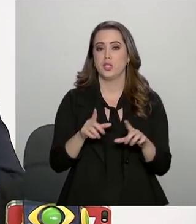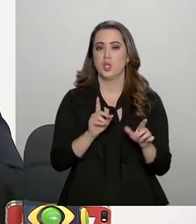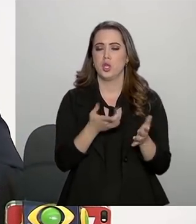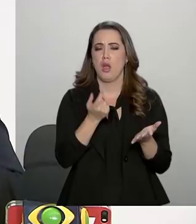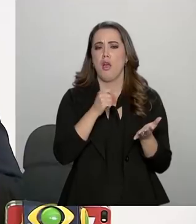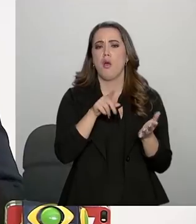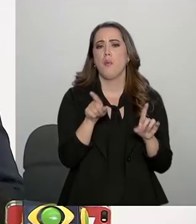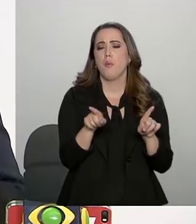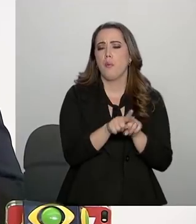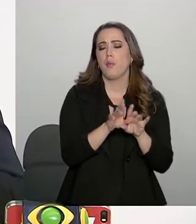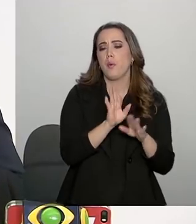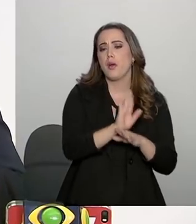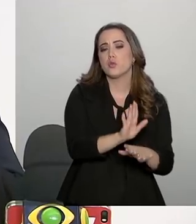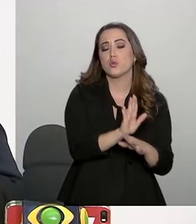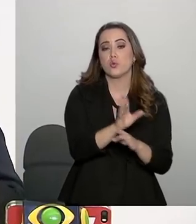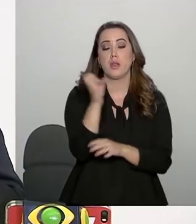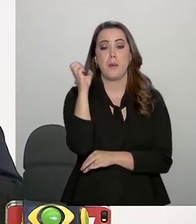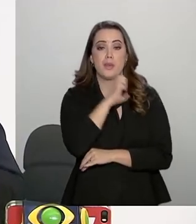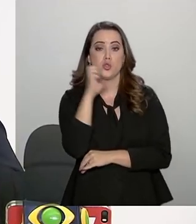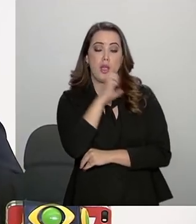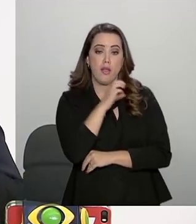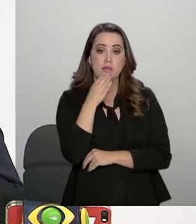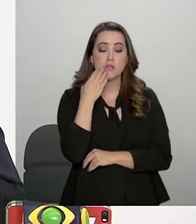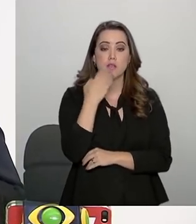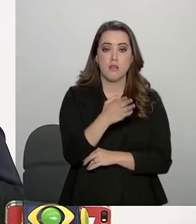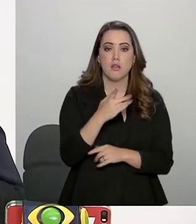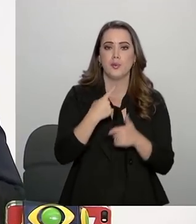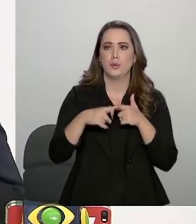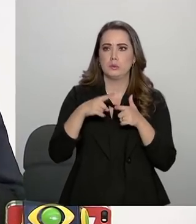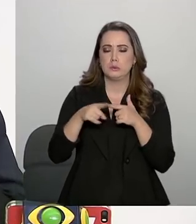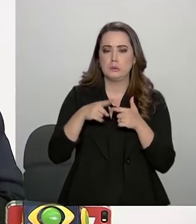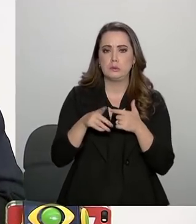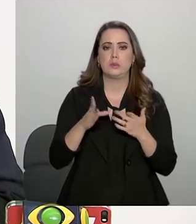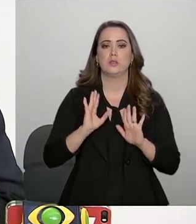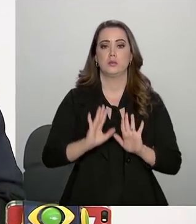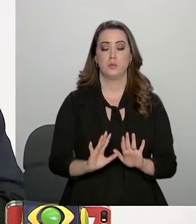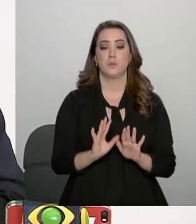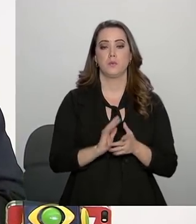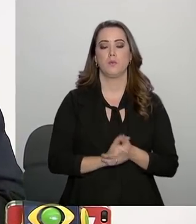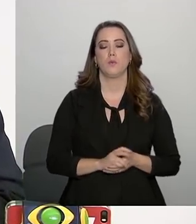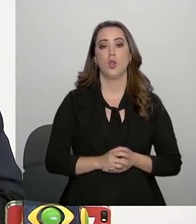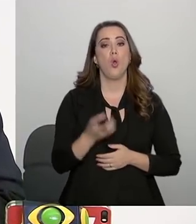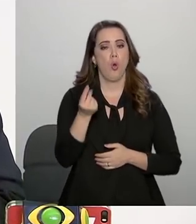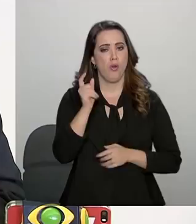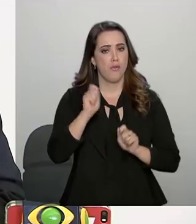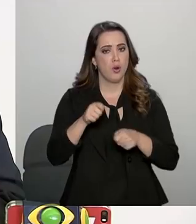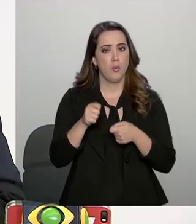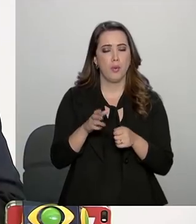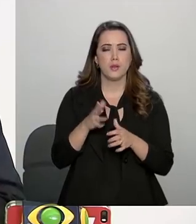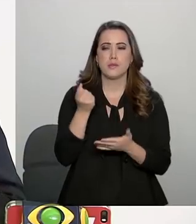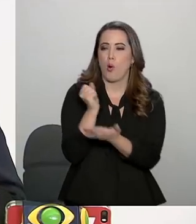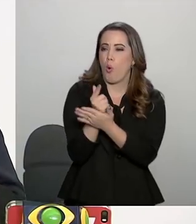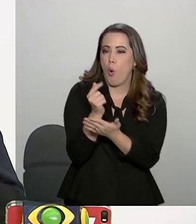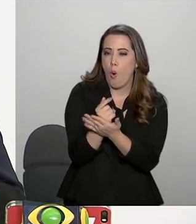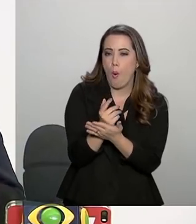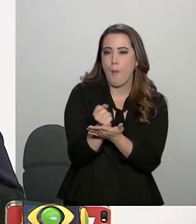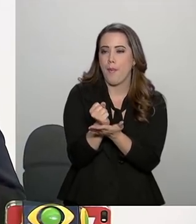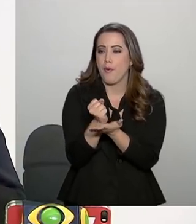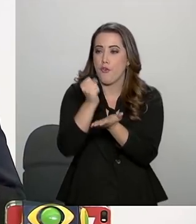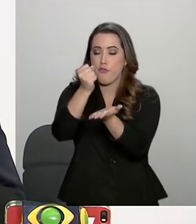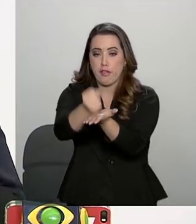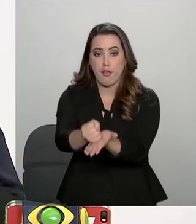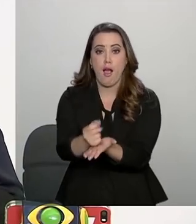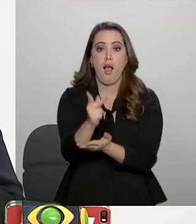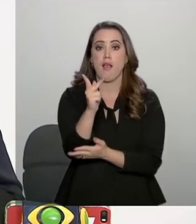rubrica Apoio Emergencial e Desastres. O valor pode ser direcionado para a doação de